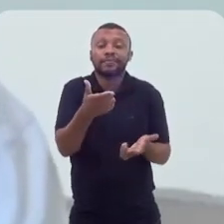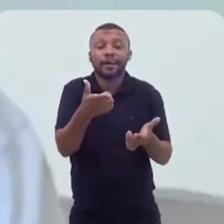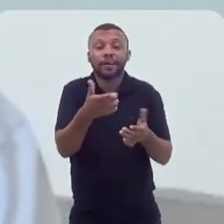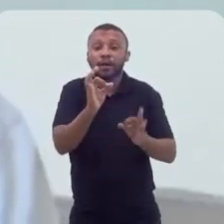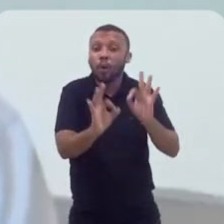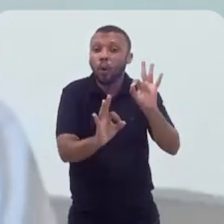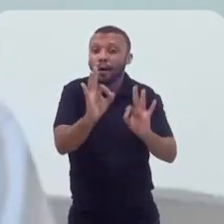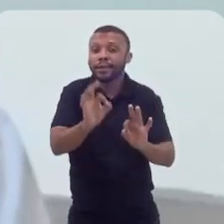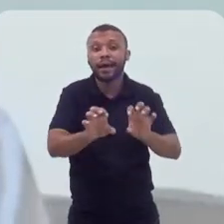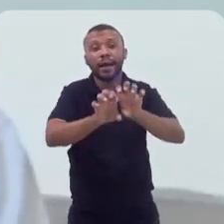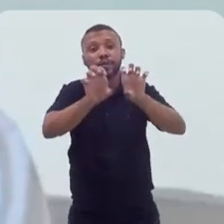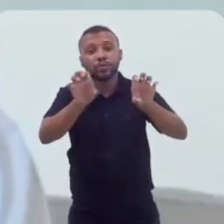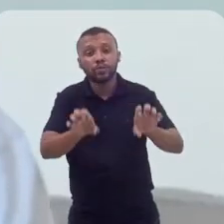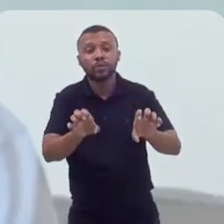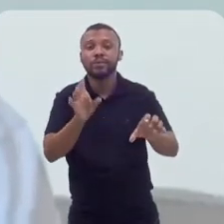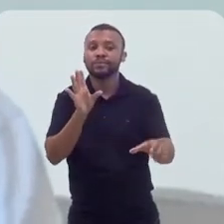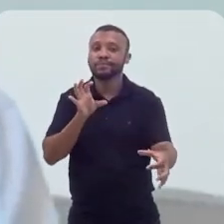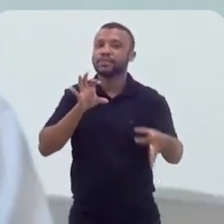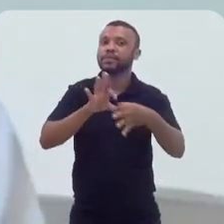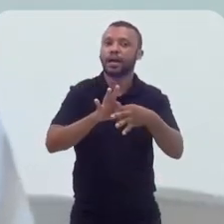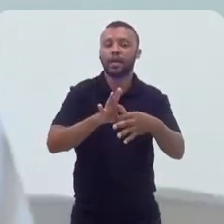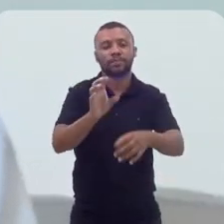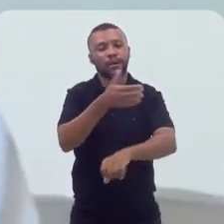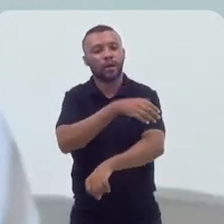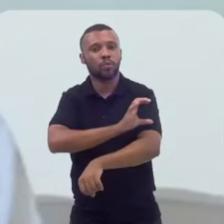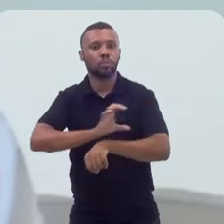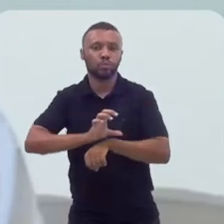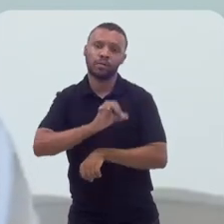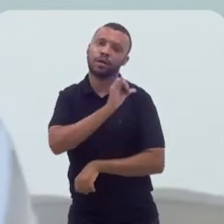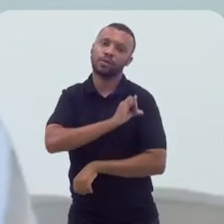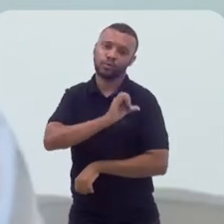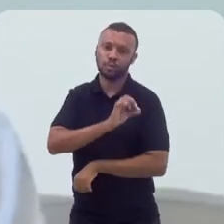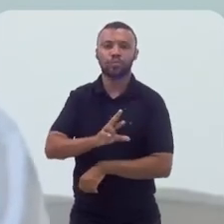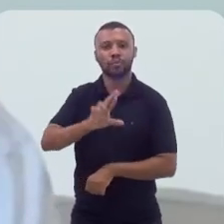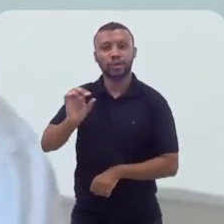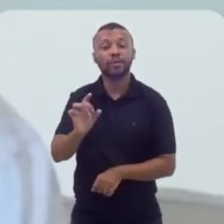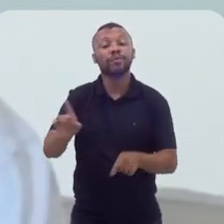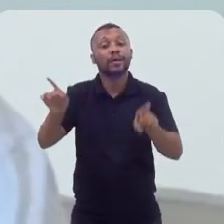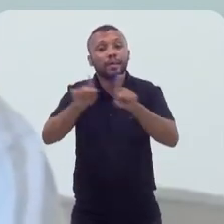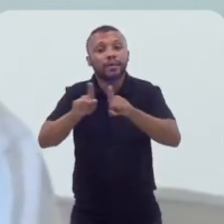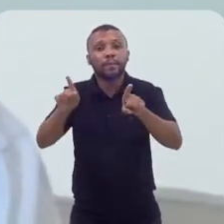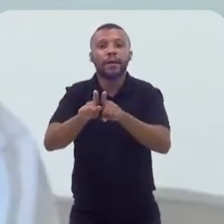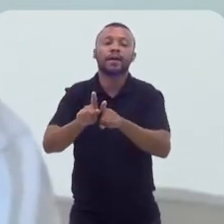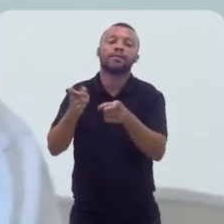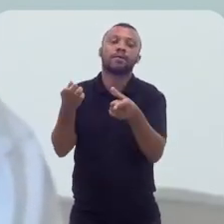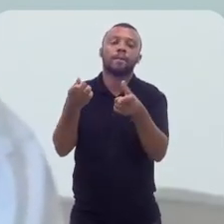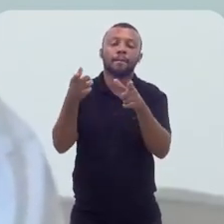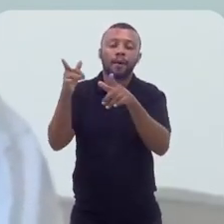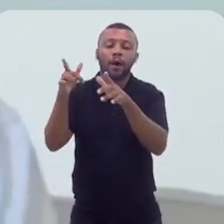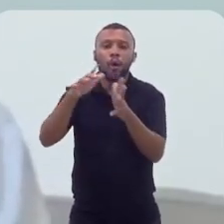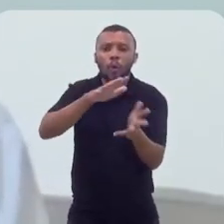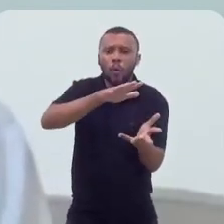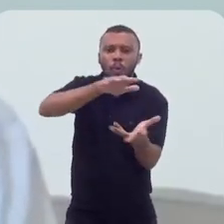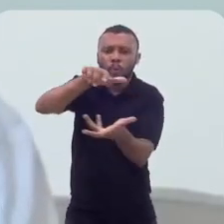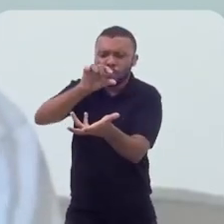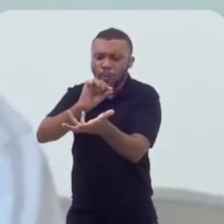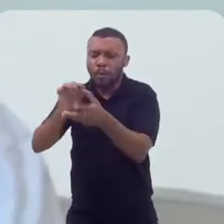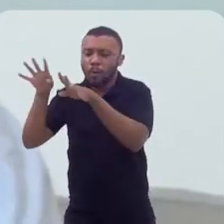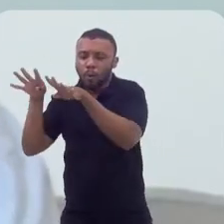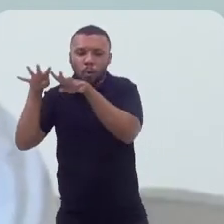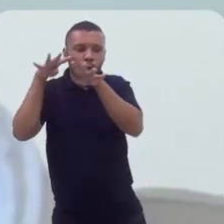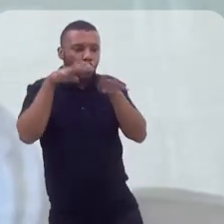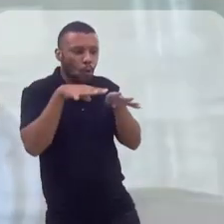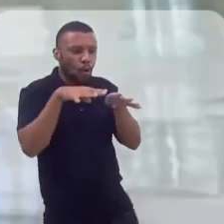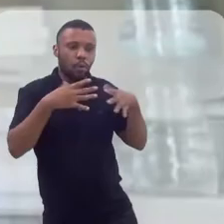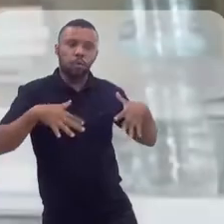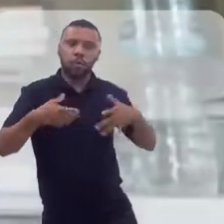estruturante para a cultura do estado do Rio de Janeiro, mas também com uma repercussão enorme do ponto